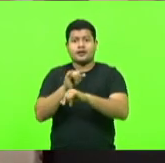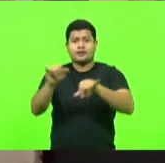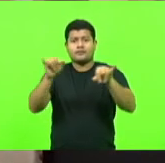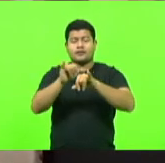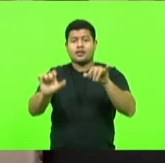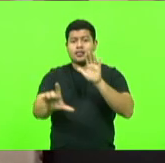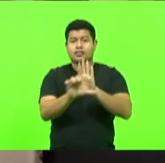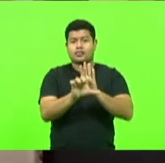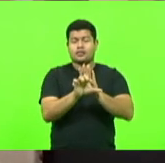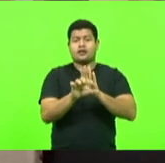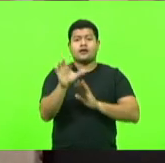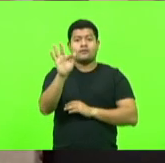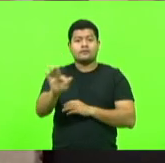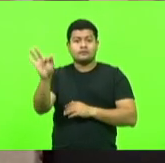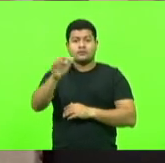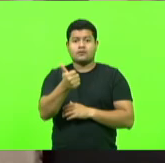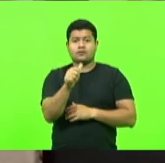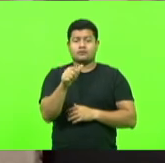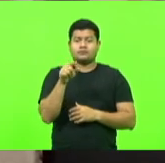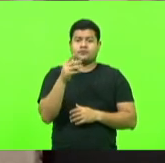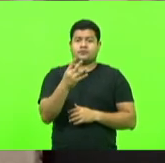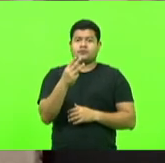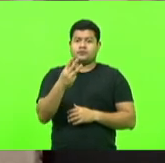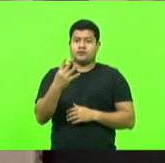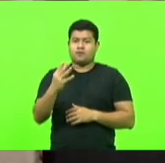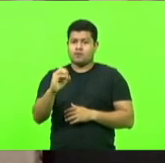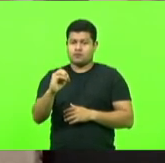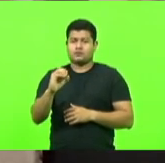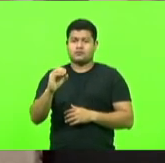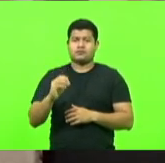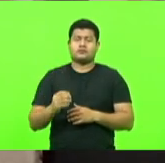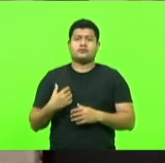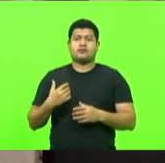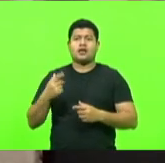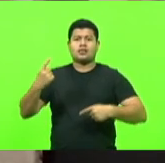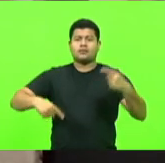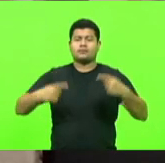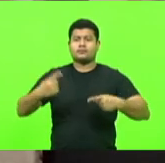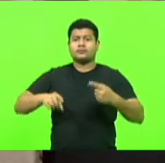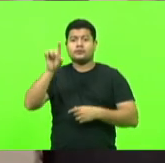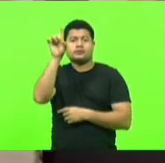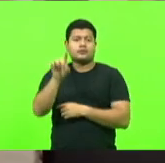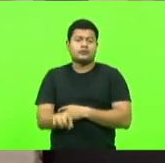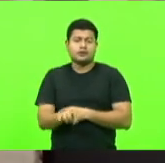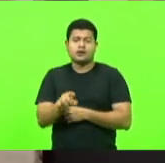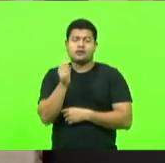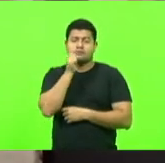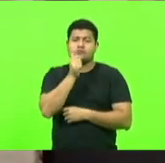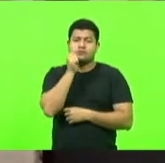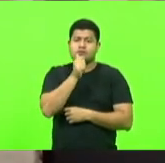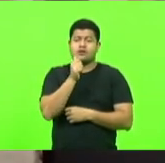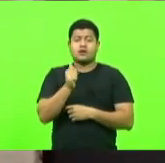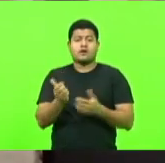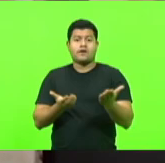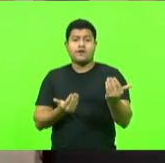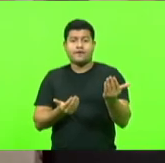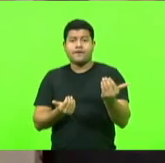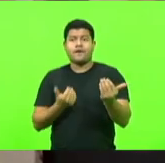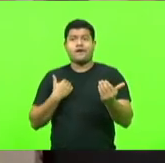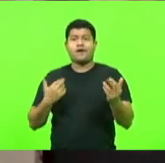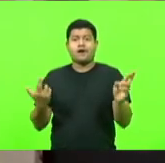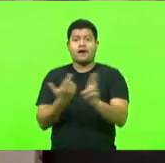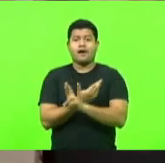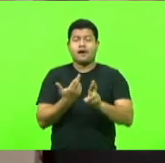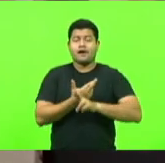federal 11.340 e debater os direitos das mulheres e das jovens e adolescentes com relação à violência